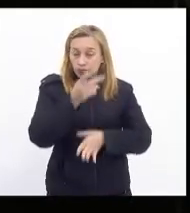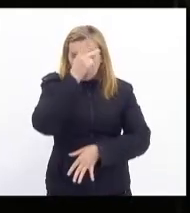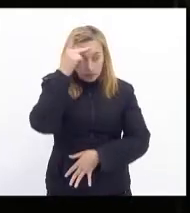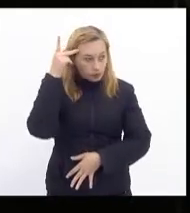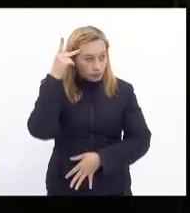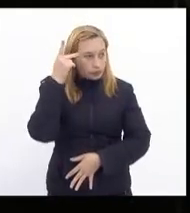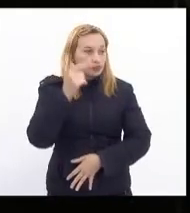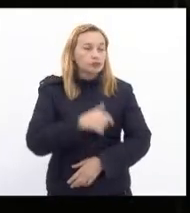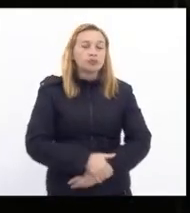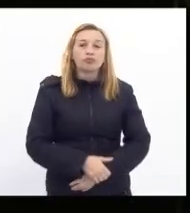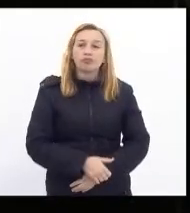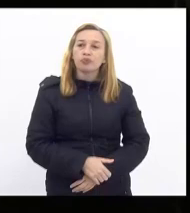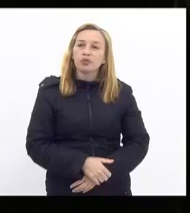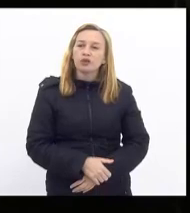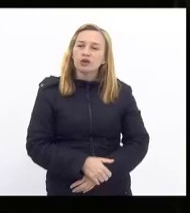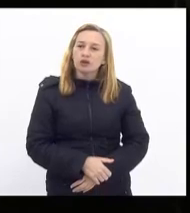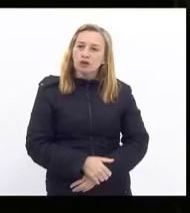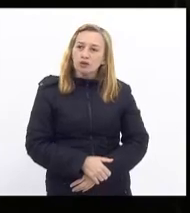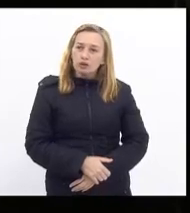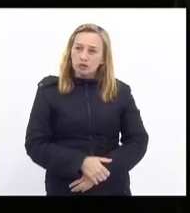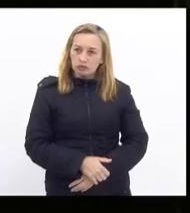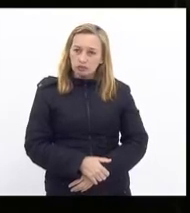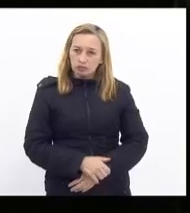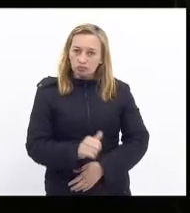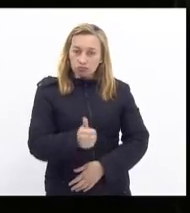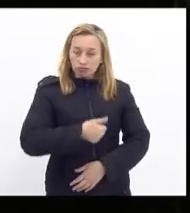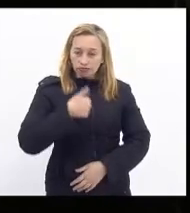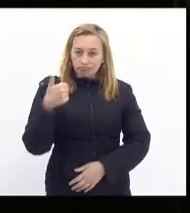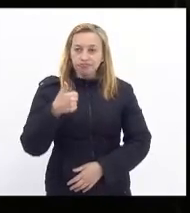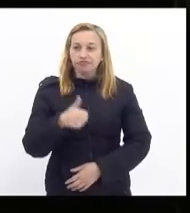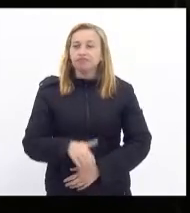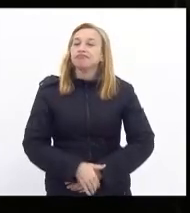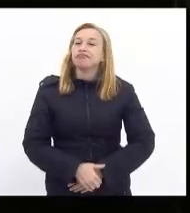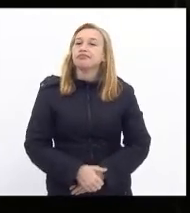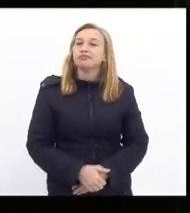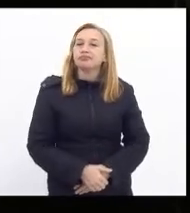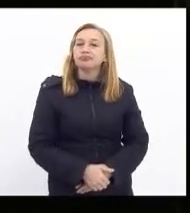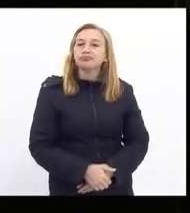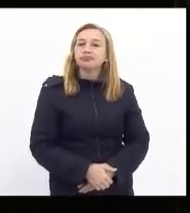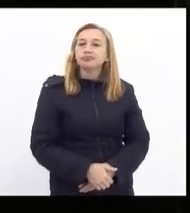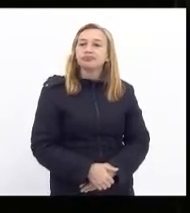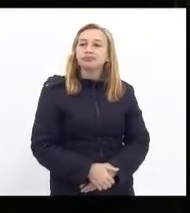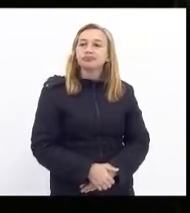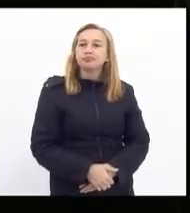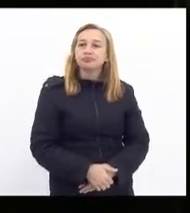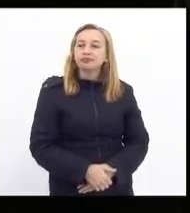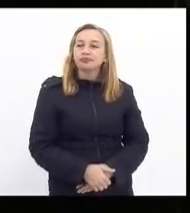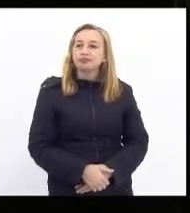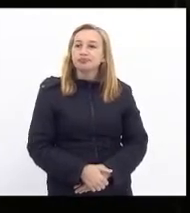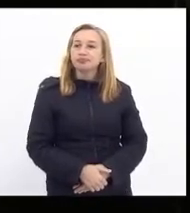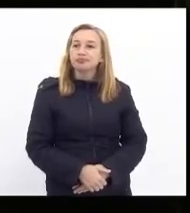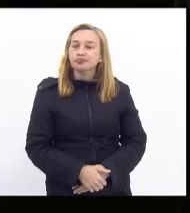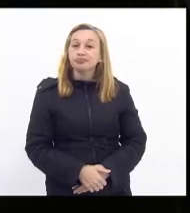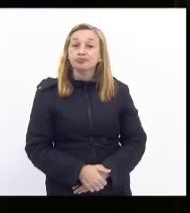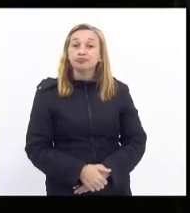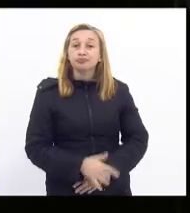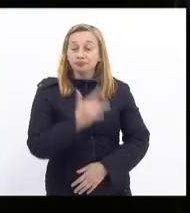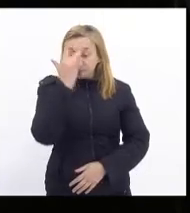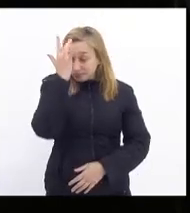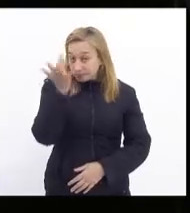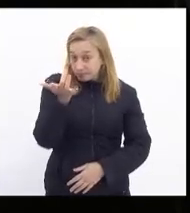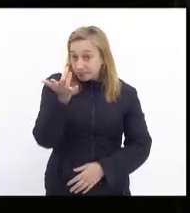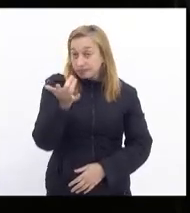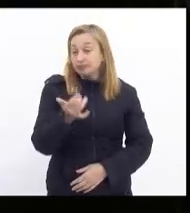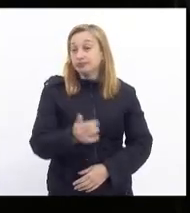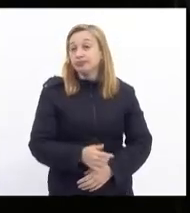acesso das pessoas da melhor forma possível inclusive tanto para facilitar a vida